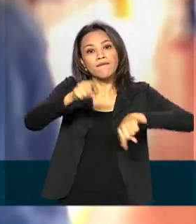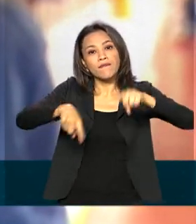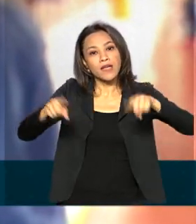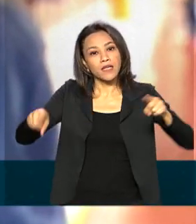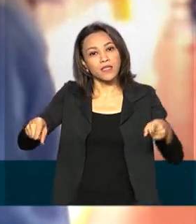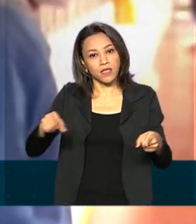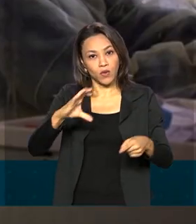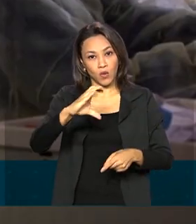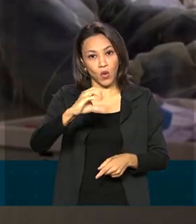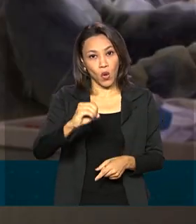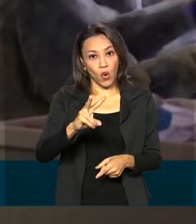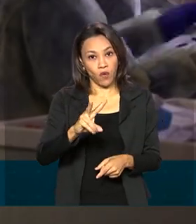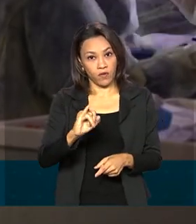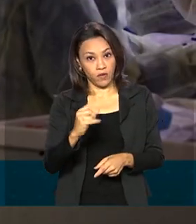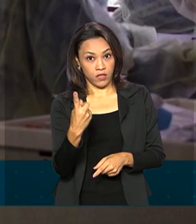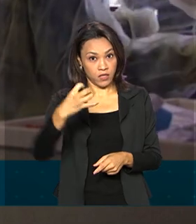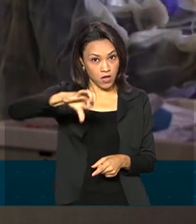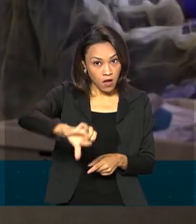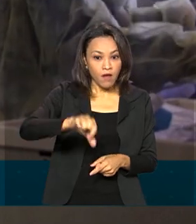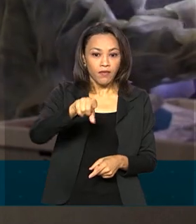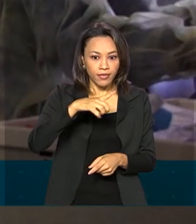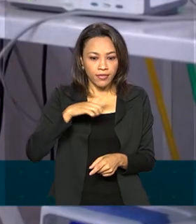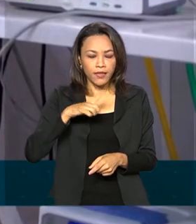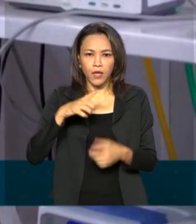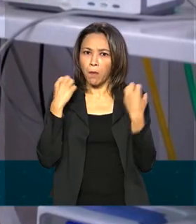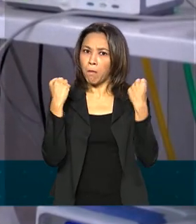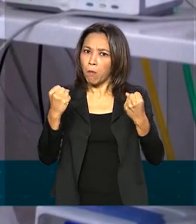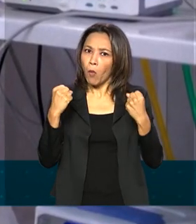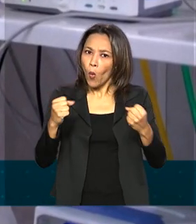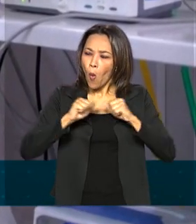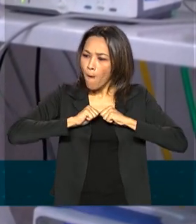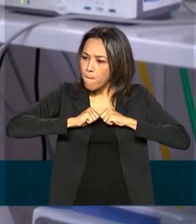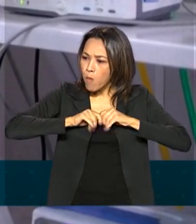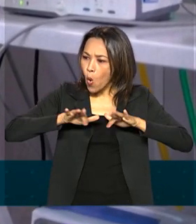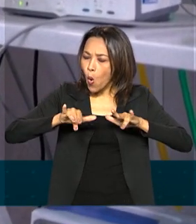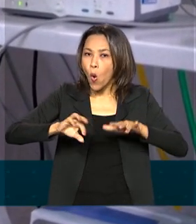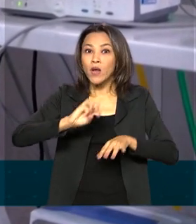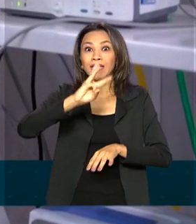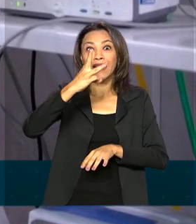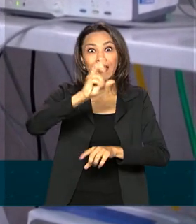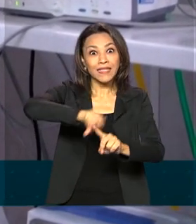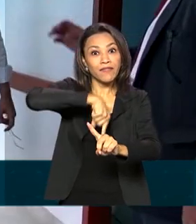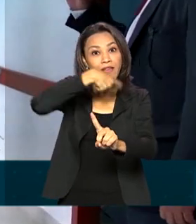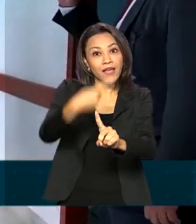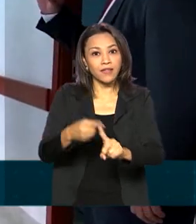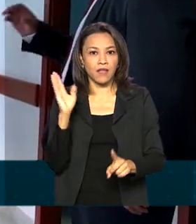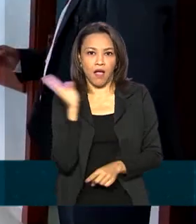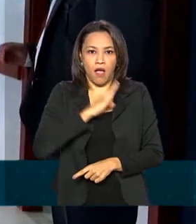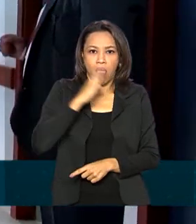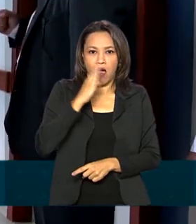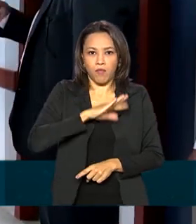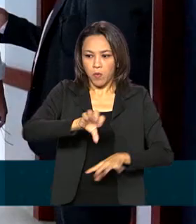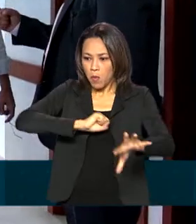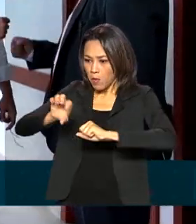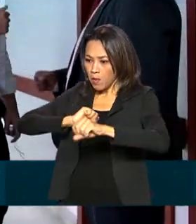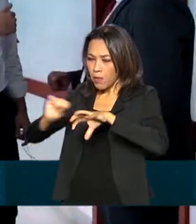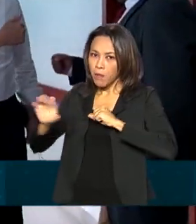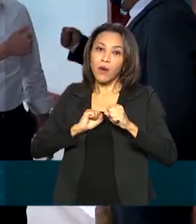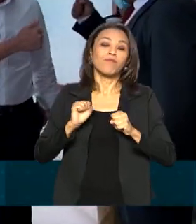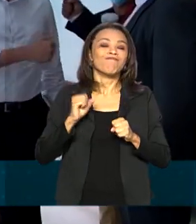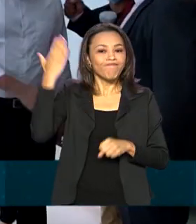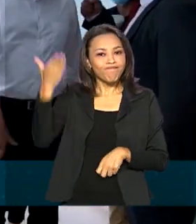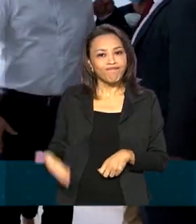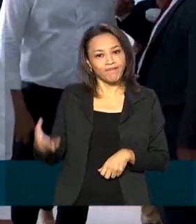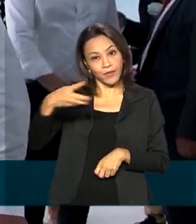identificada na capital amazonense, tem um poder de contágio até três vezes mais rápido. Segundo o Ministro da Saúde,